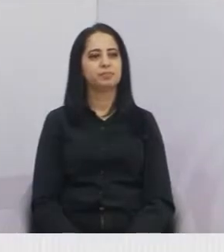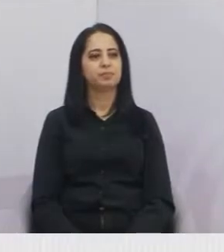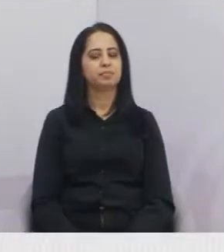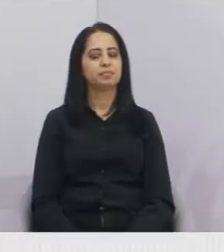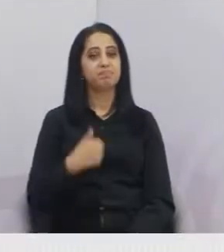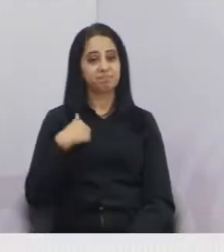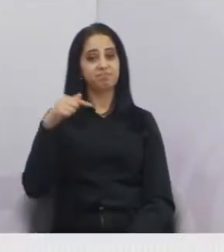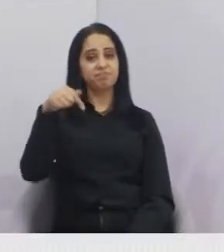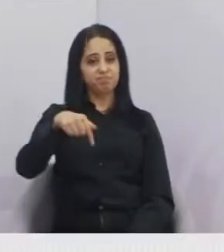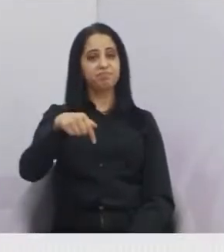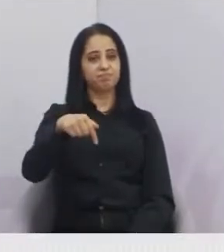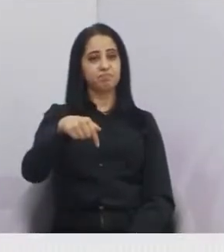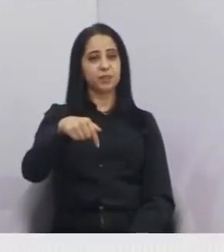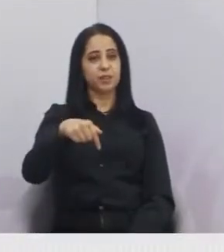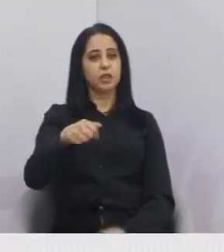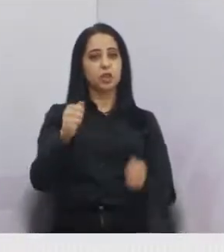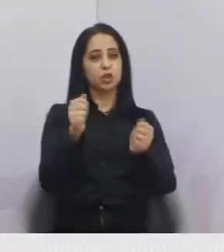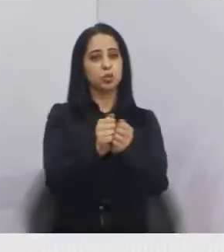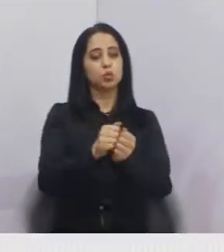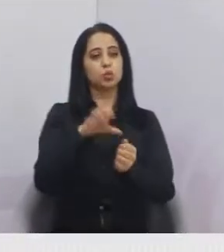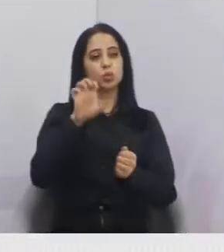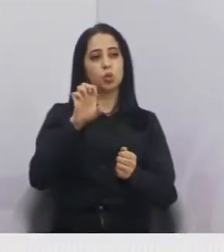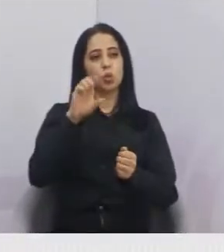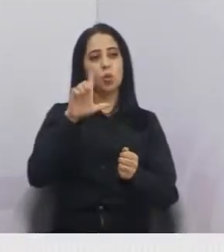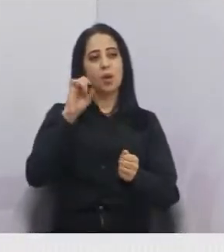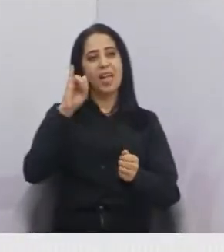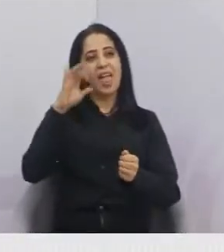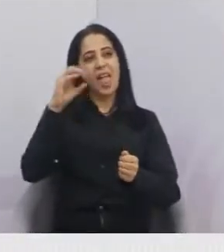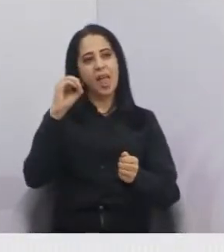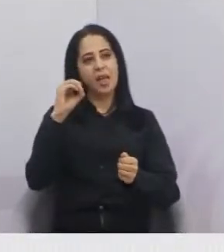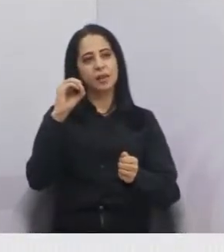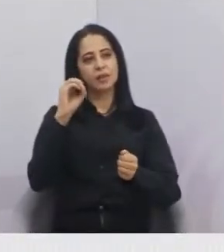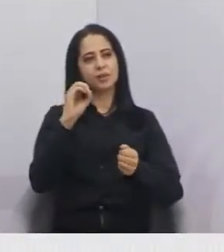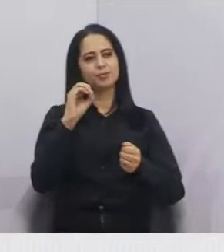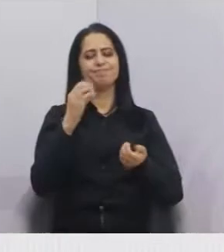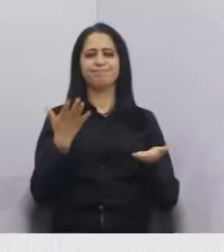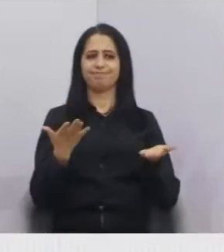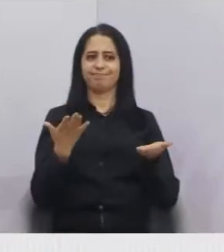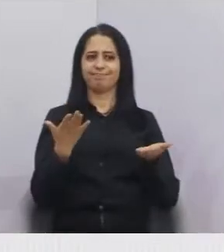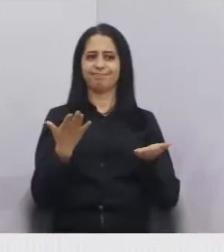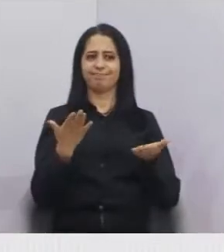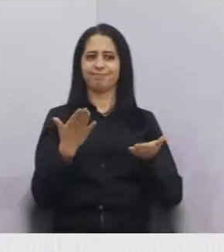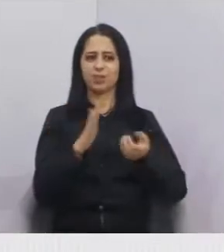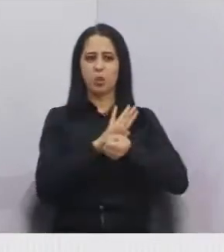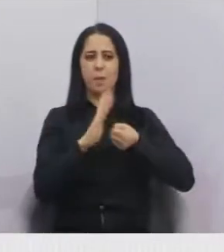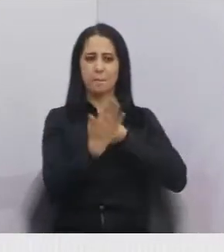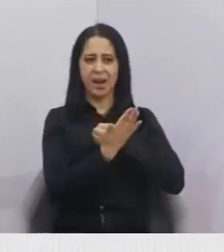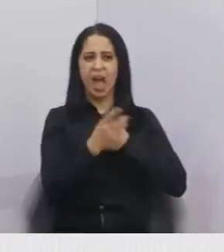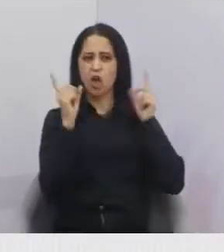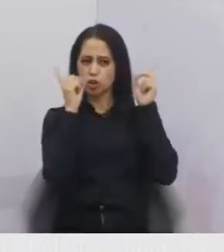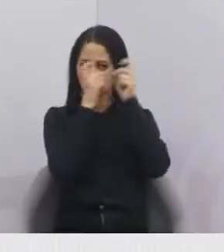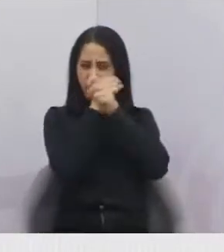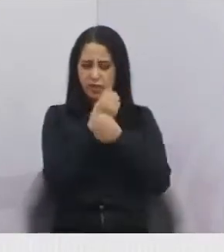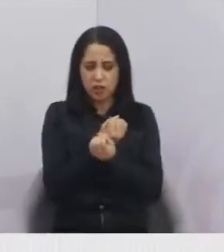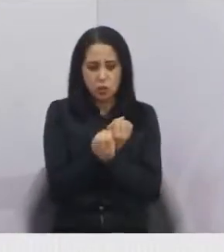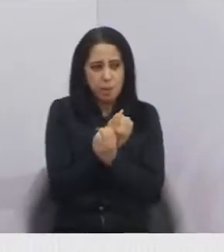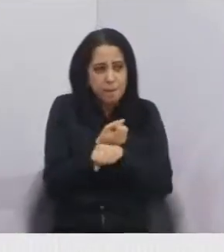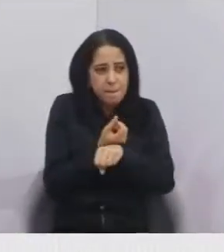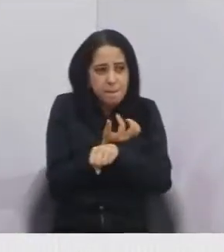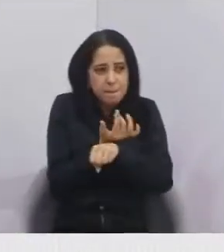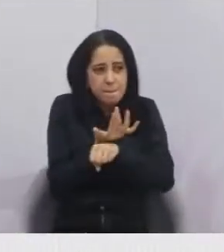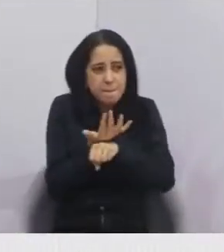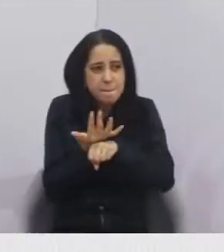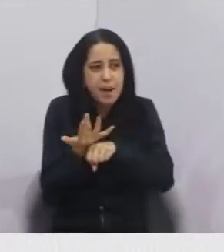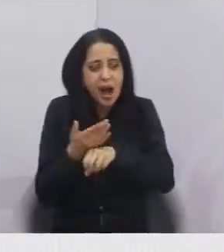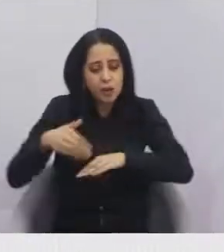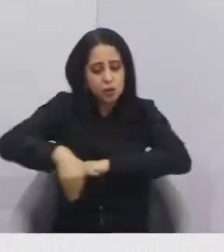Estou aqui a pedido do seu Hélio, no Bela Vista. A situação aqui não está nada agradável. Os matos estão crescendo no meio